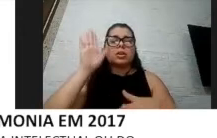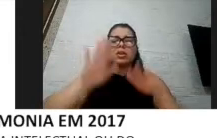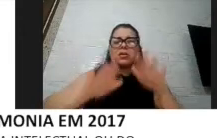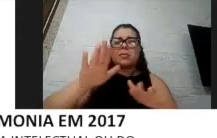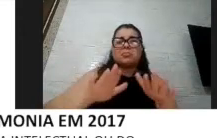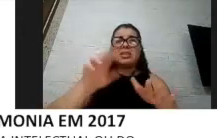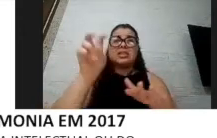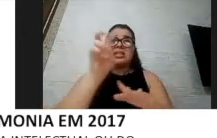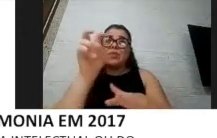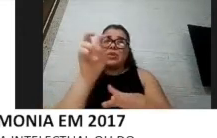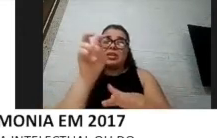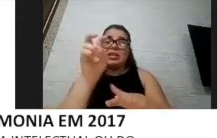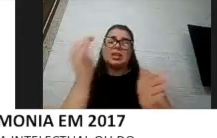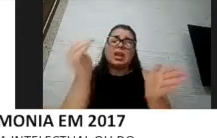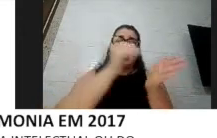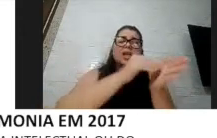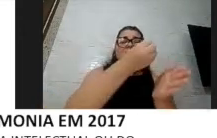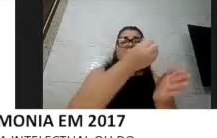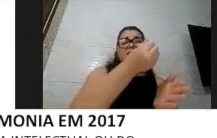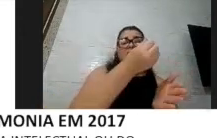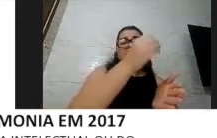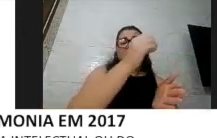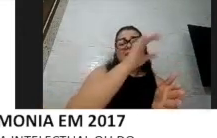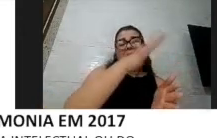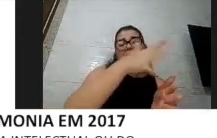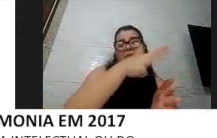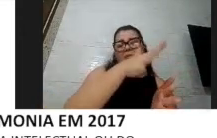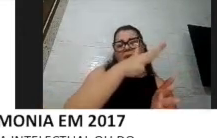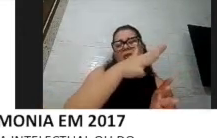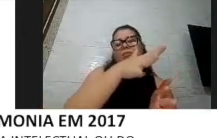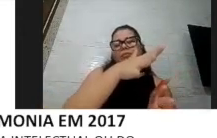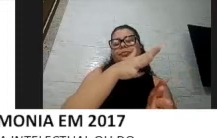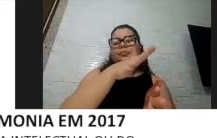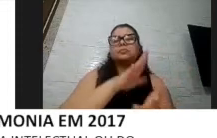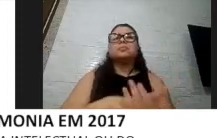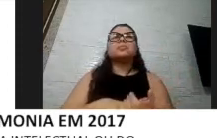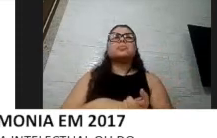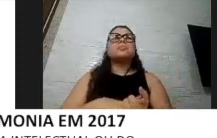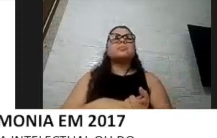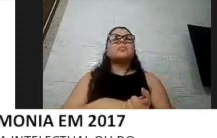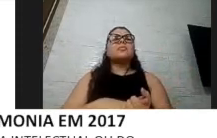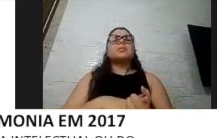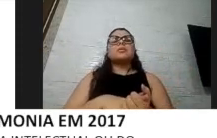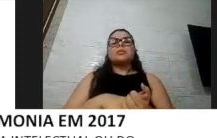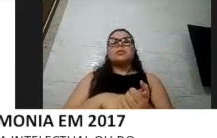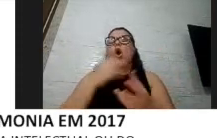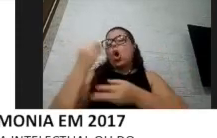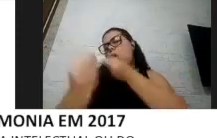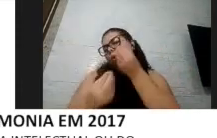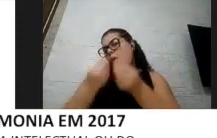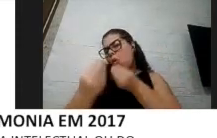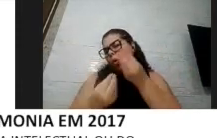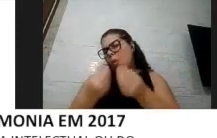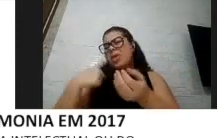a 60 e poucos anos, 65 no máximo, a média da expectativa de vida. Como é que a gente vai